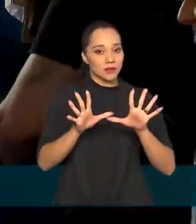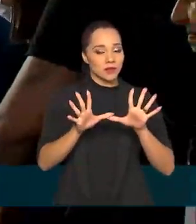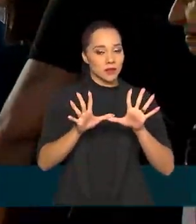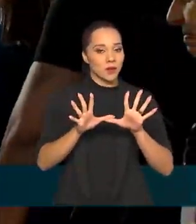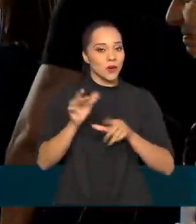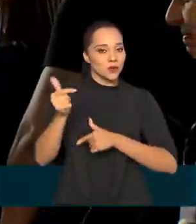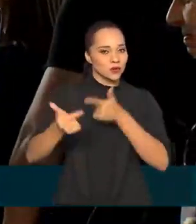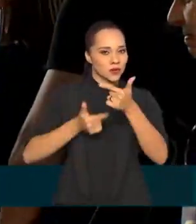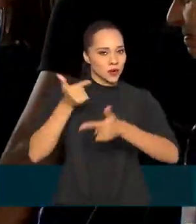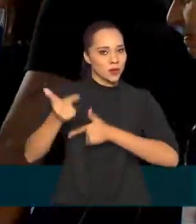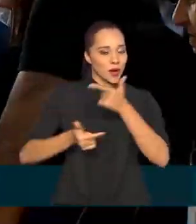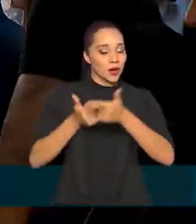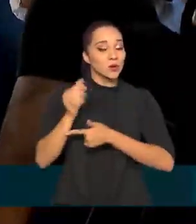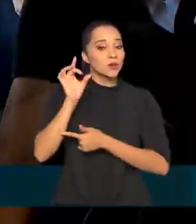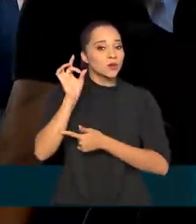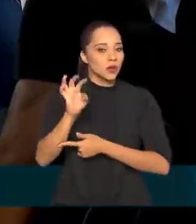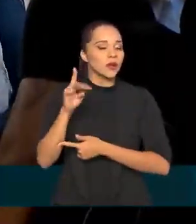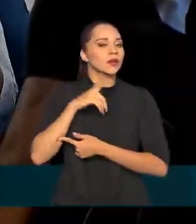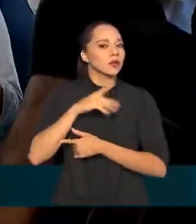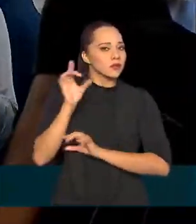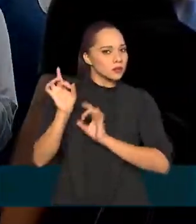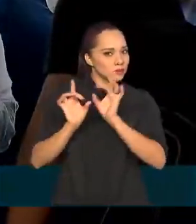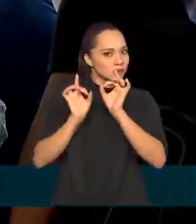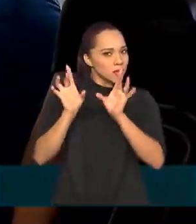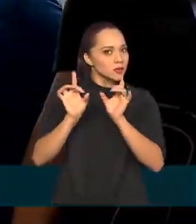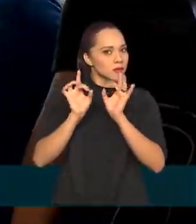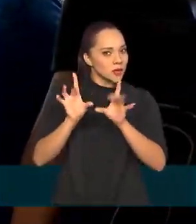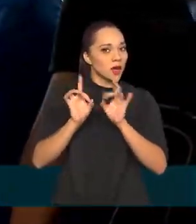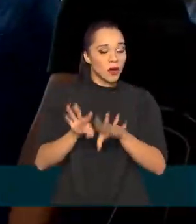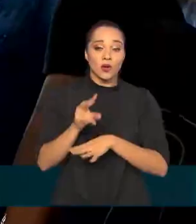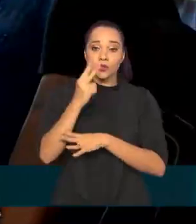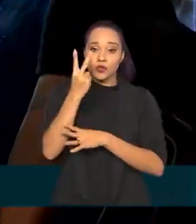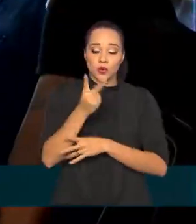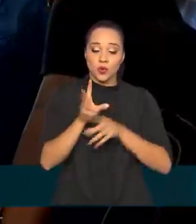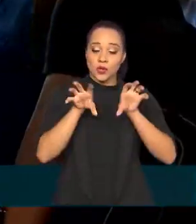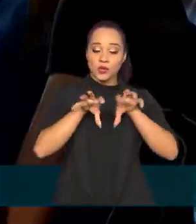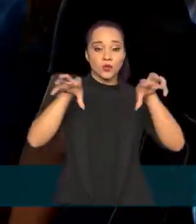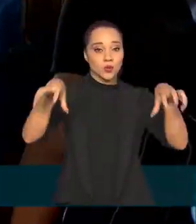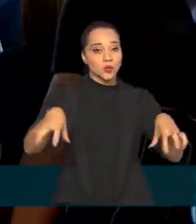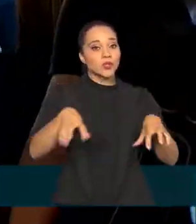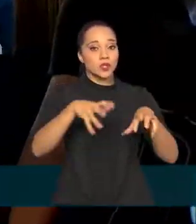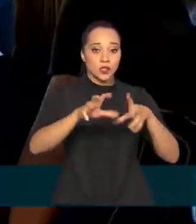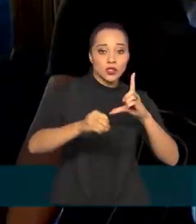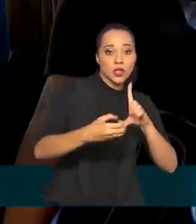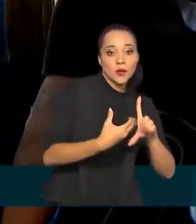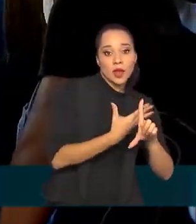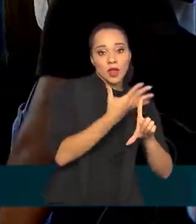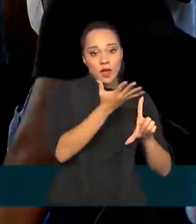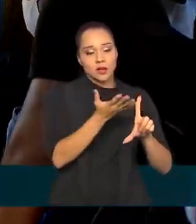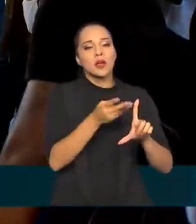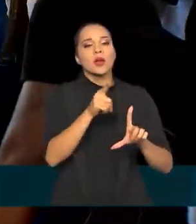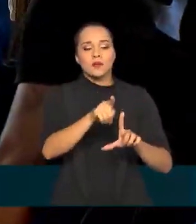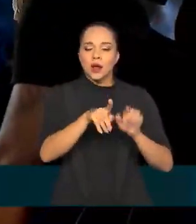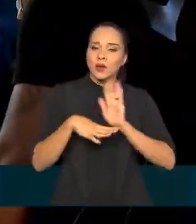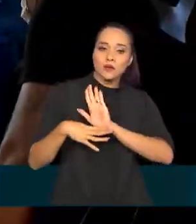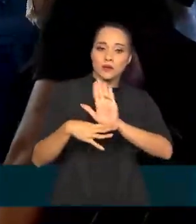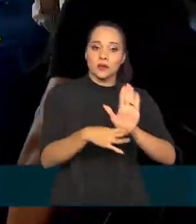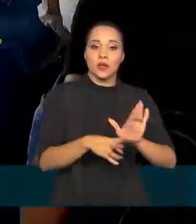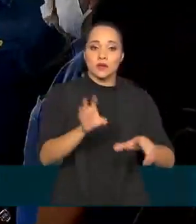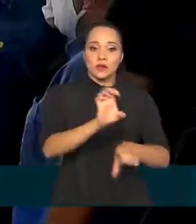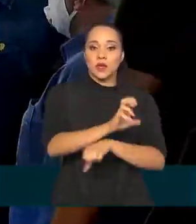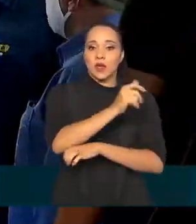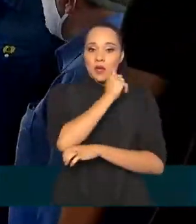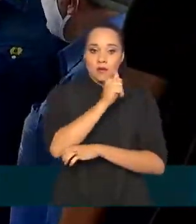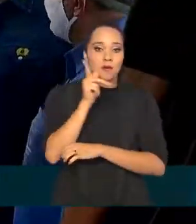em caráter excepcional de duas usinas termoelétricas para abastecer o Amapá que